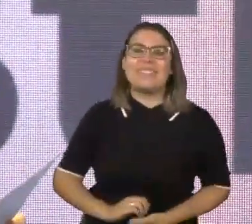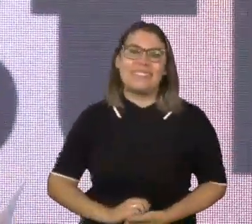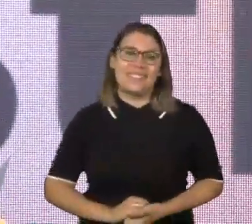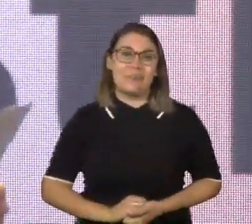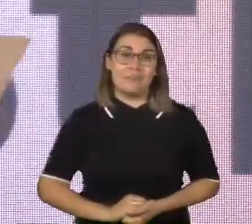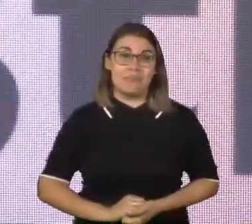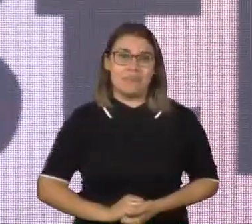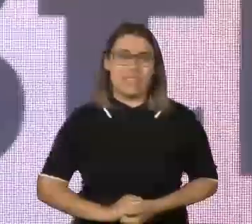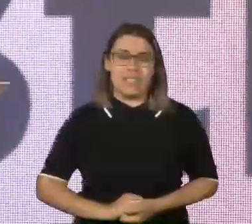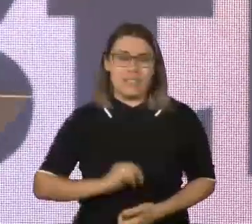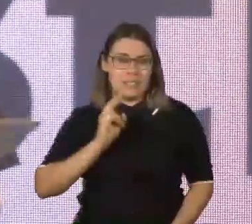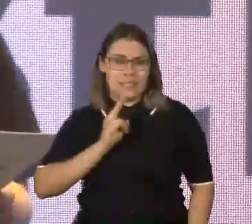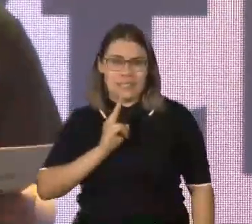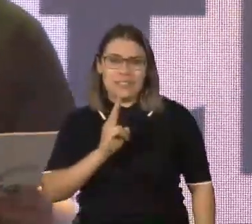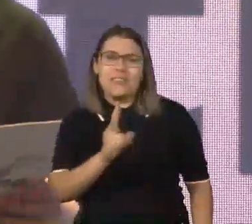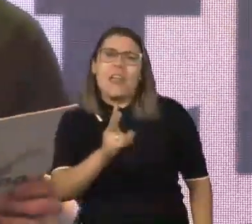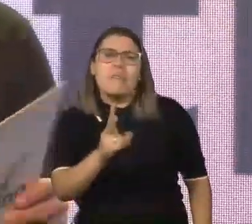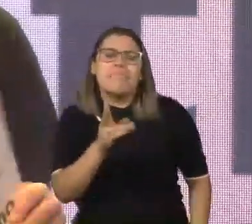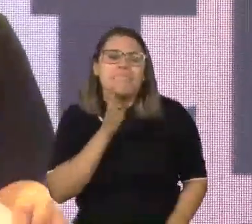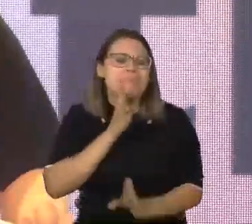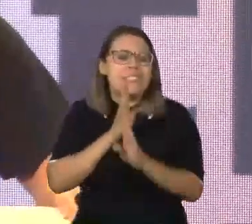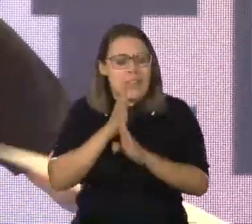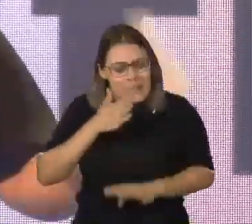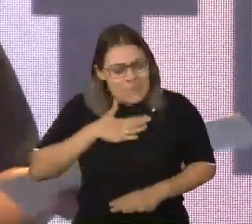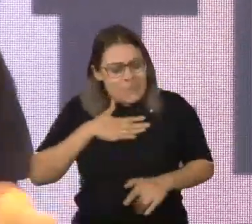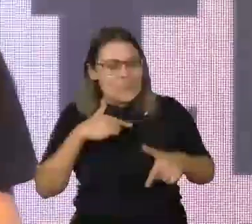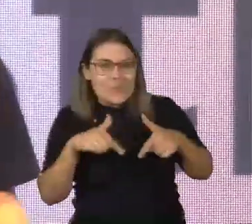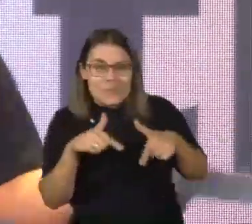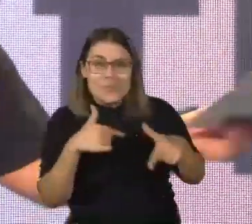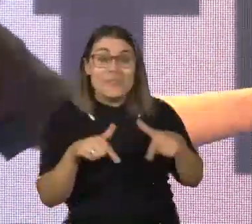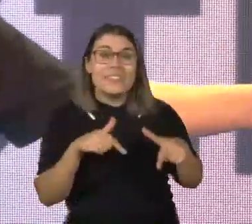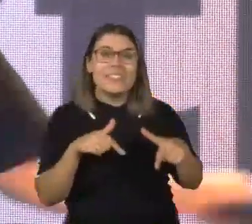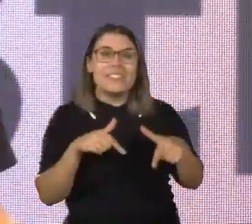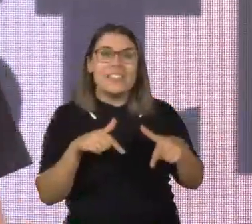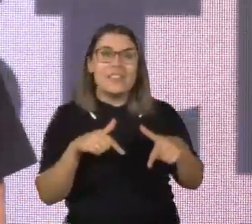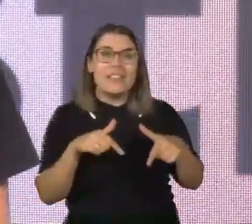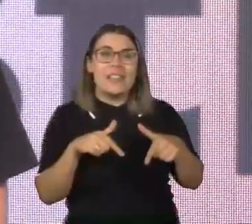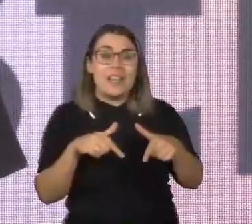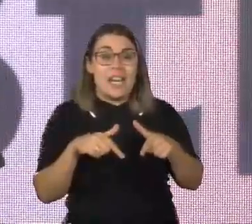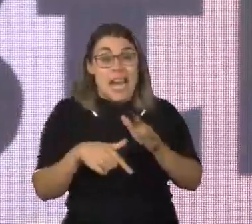Eu sei que isso é importante com o meu trabalho, mas eu parei agora por causa dessa pandemia.